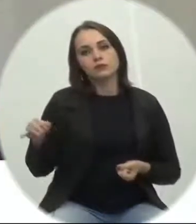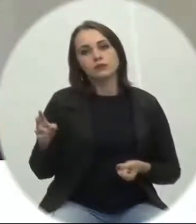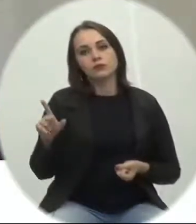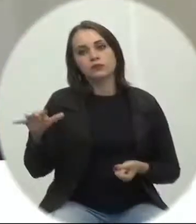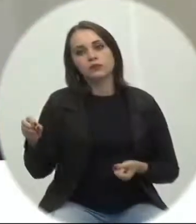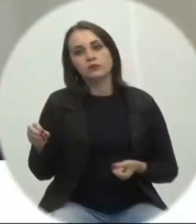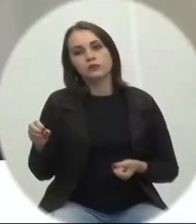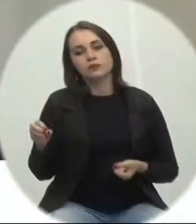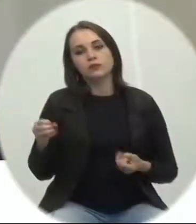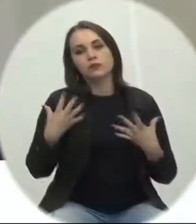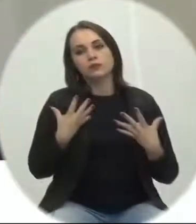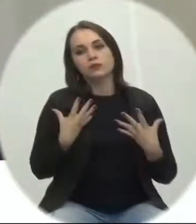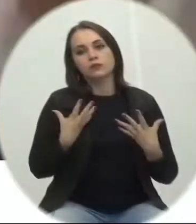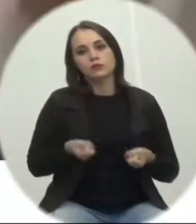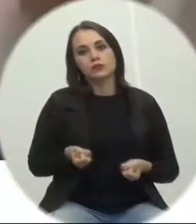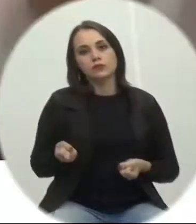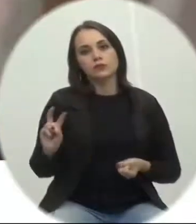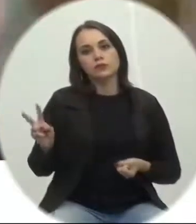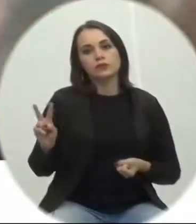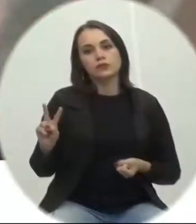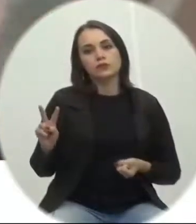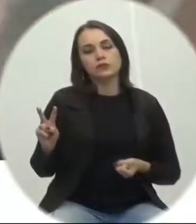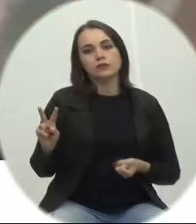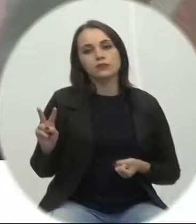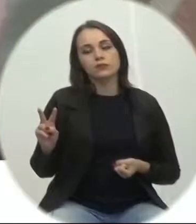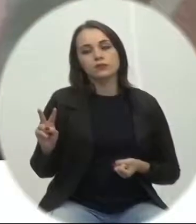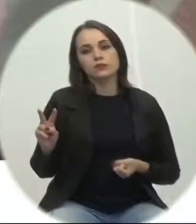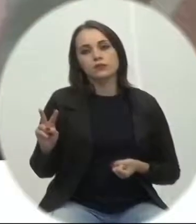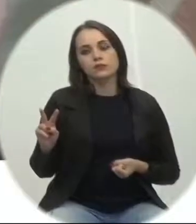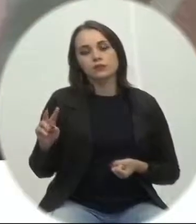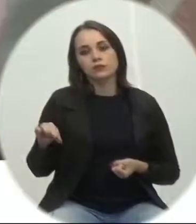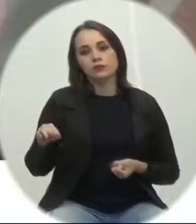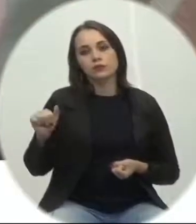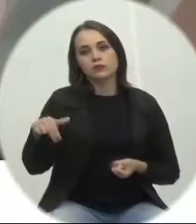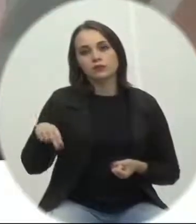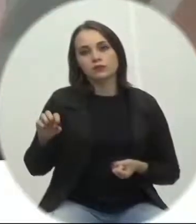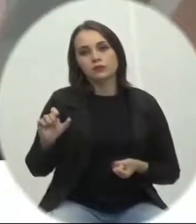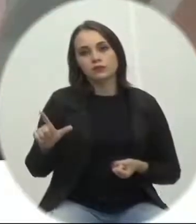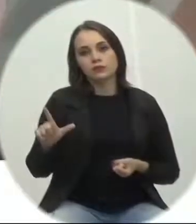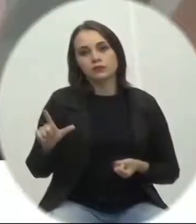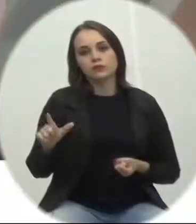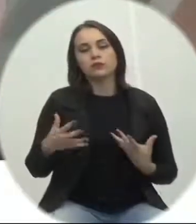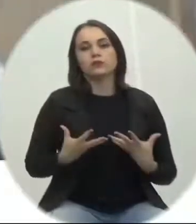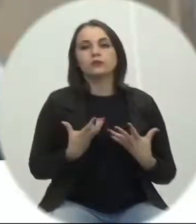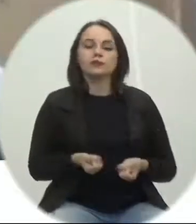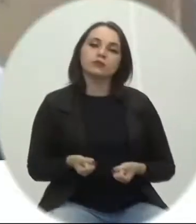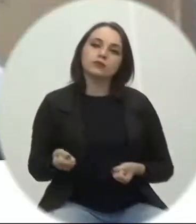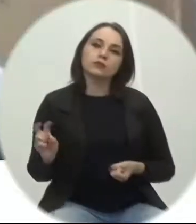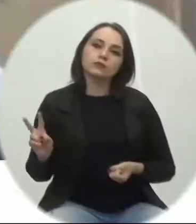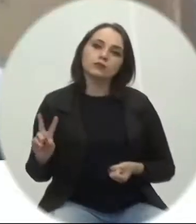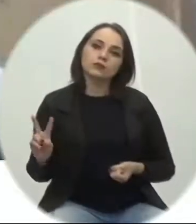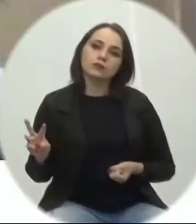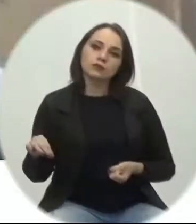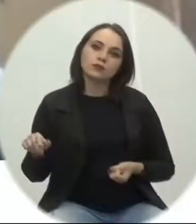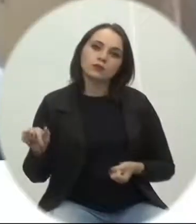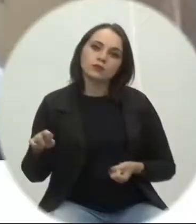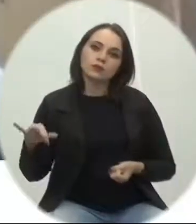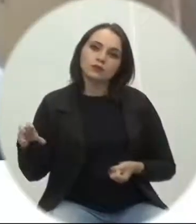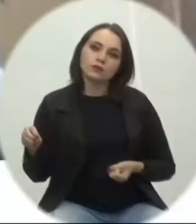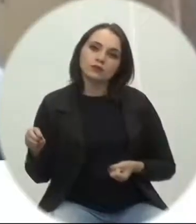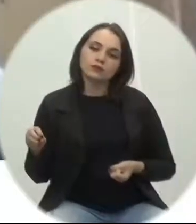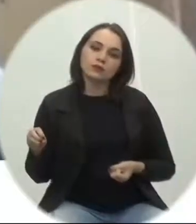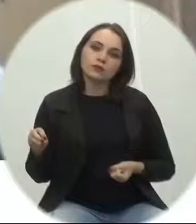Kaminski. A favor, presidente. A favor, vereador Manuel Roussenki. Favorável. A favor, vereador Márcio Darós.